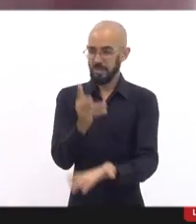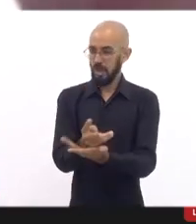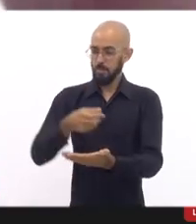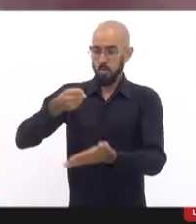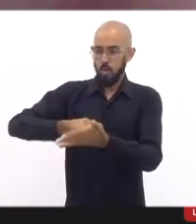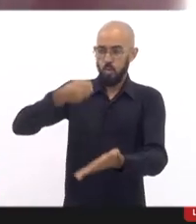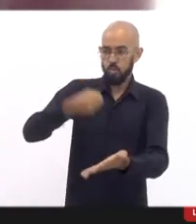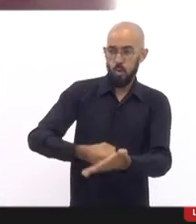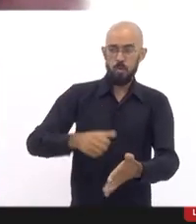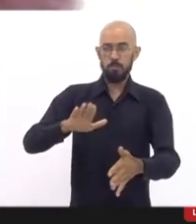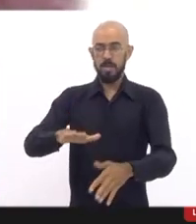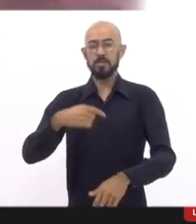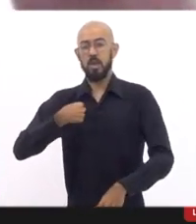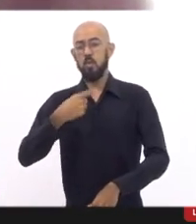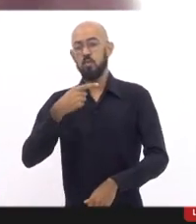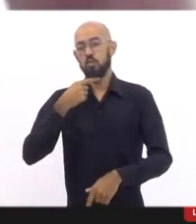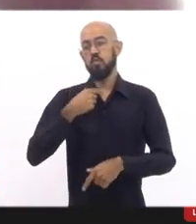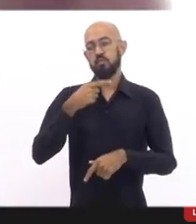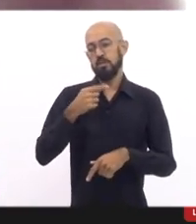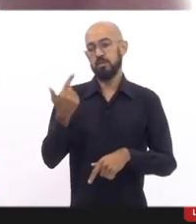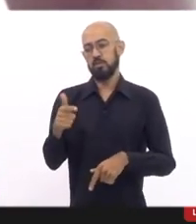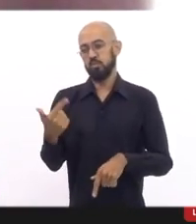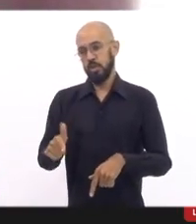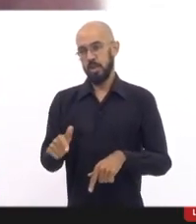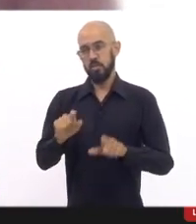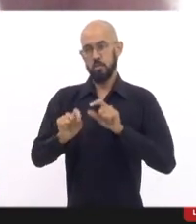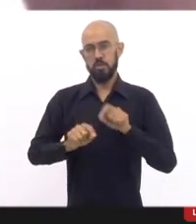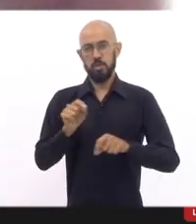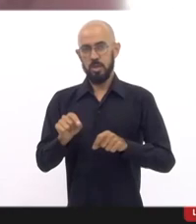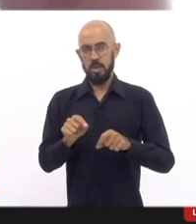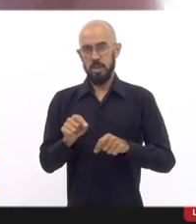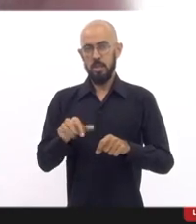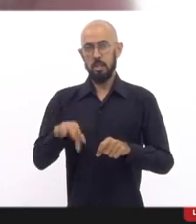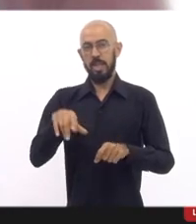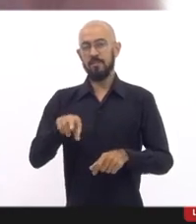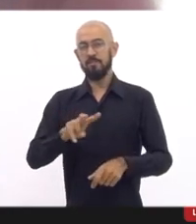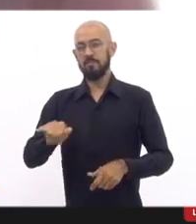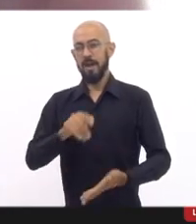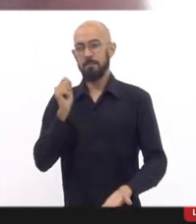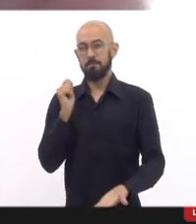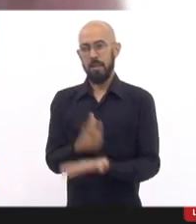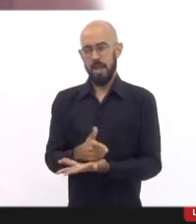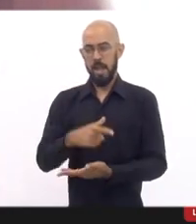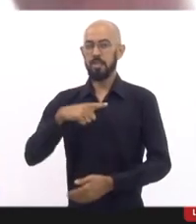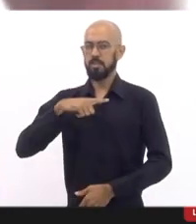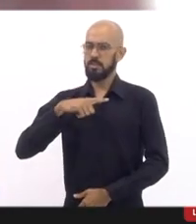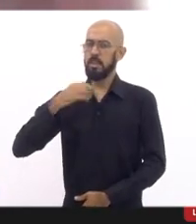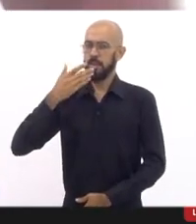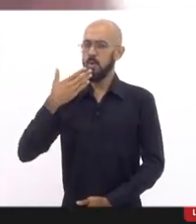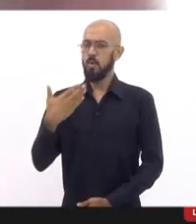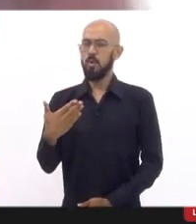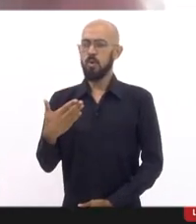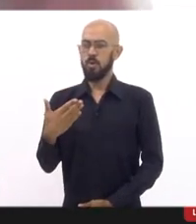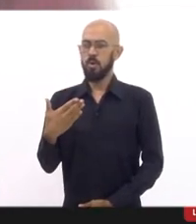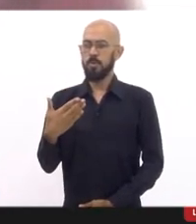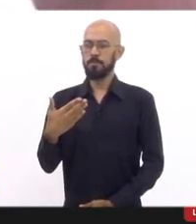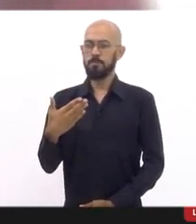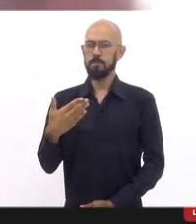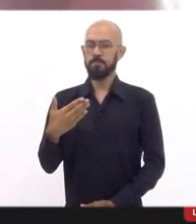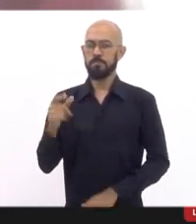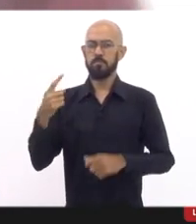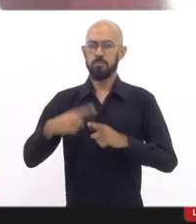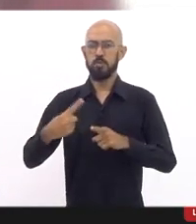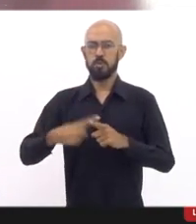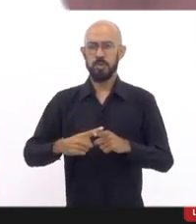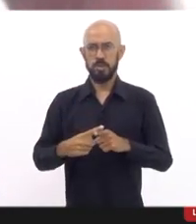não tenho a menor dúvida de que, no final das contas, os que vão pagar mais caro, tem cor na situação de desastre, porque a gente